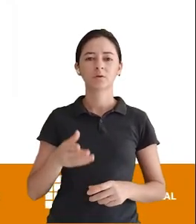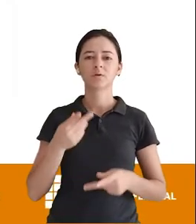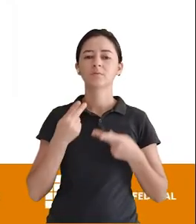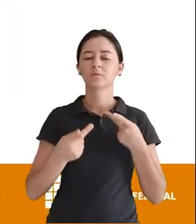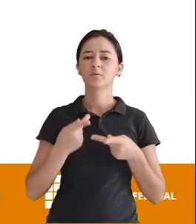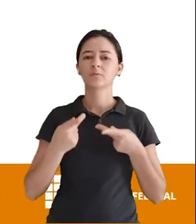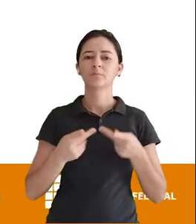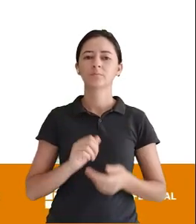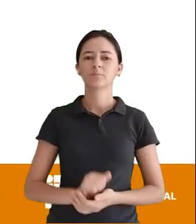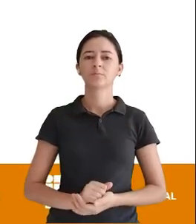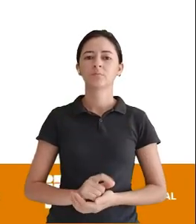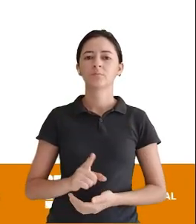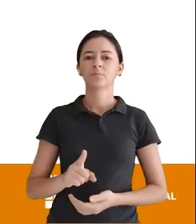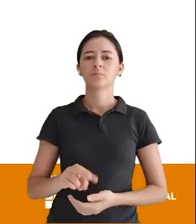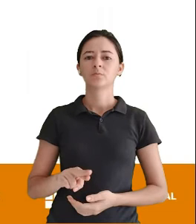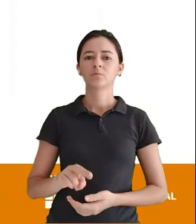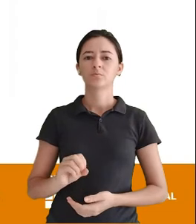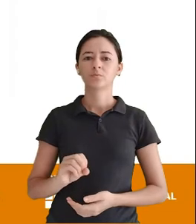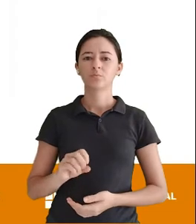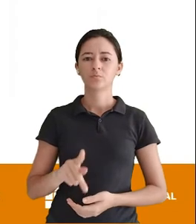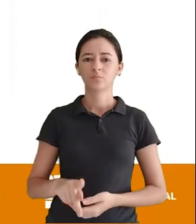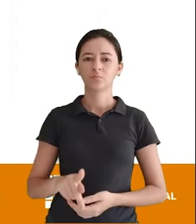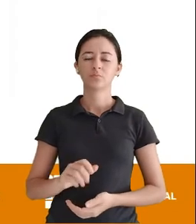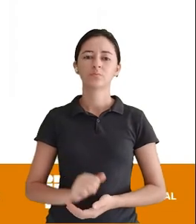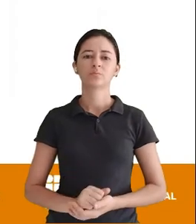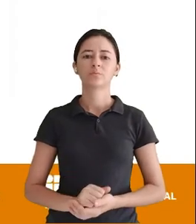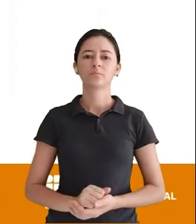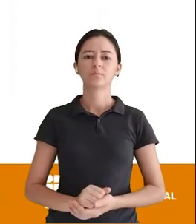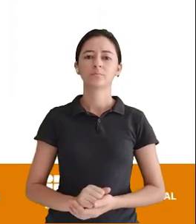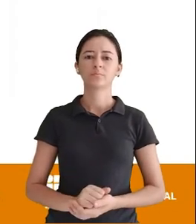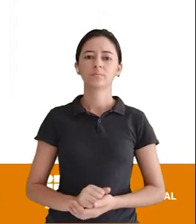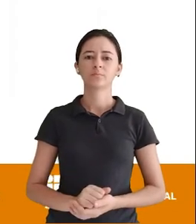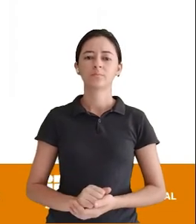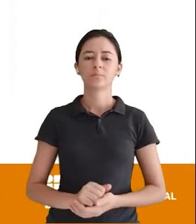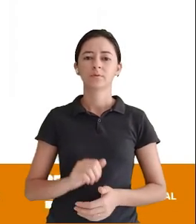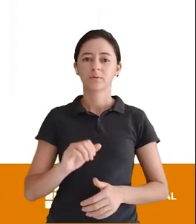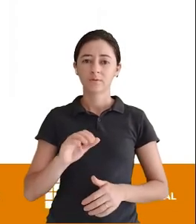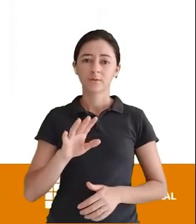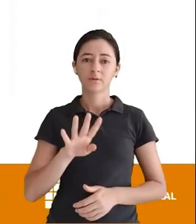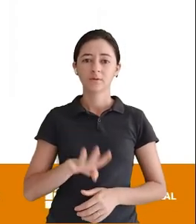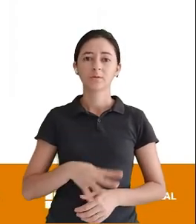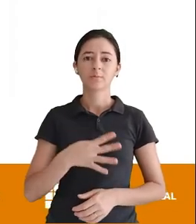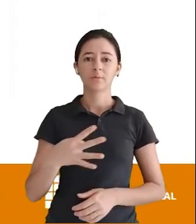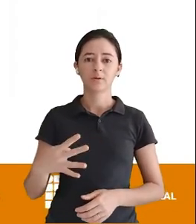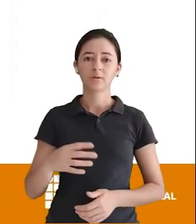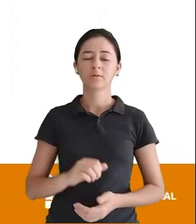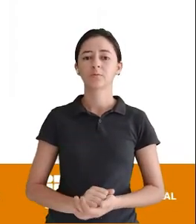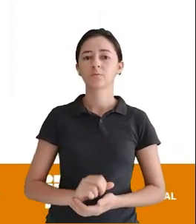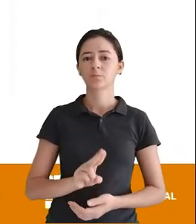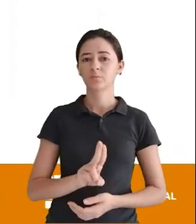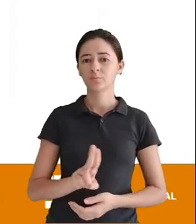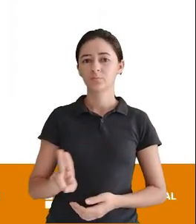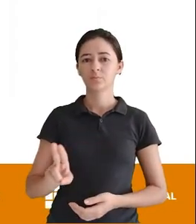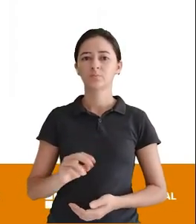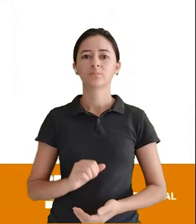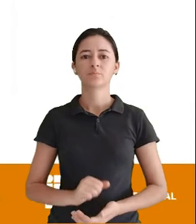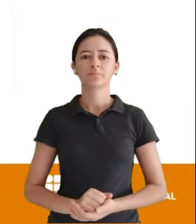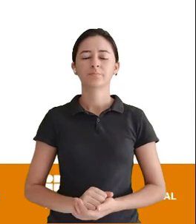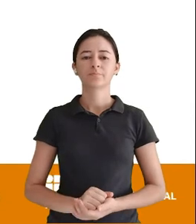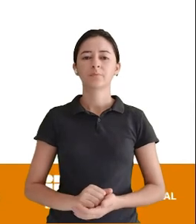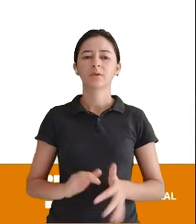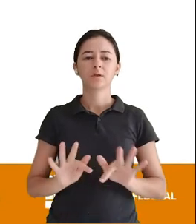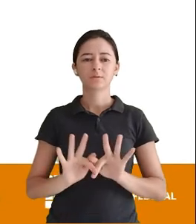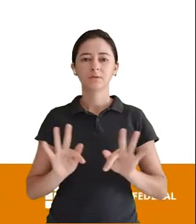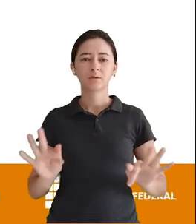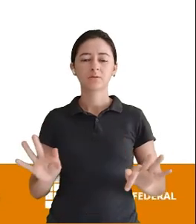aula Após sala DropTable Nome da tabela Muito simples E aí Aqui é um exemplo A sintaxe do comando E aqui é um